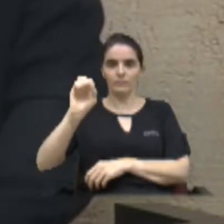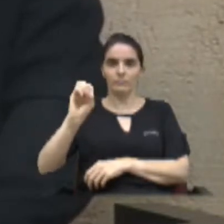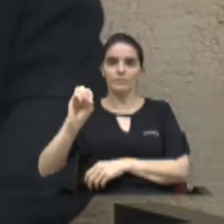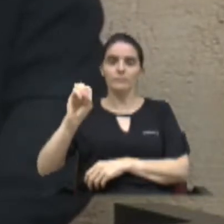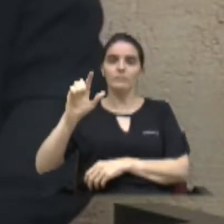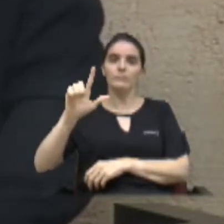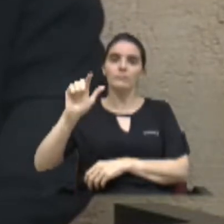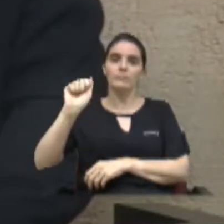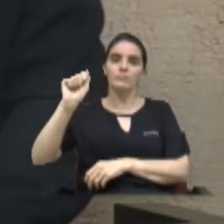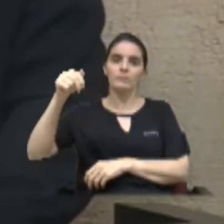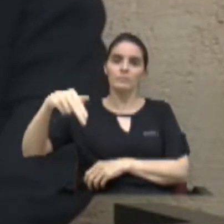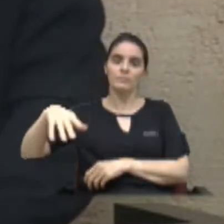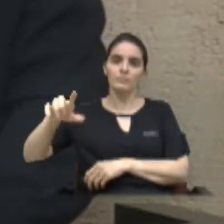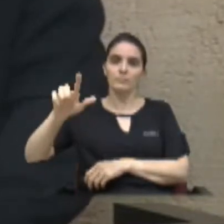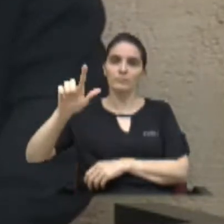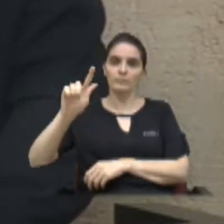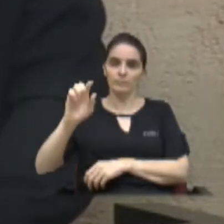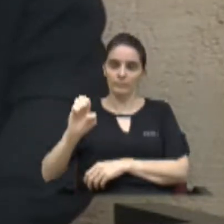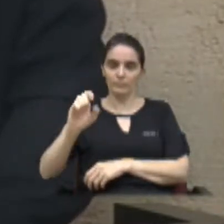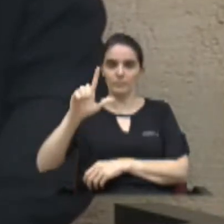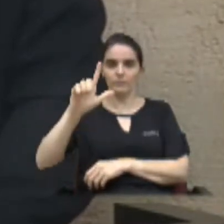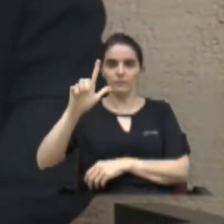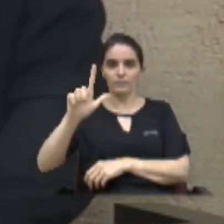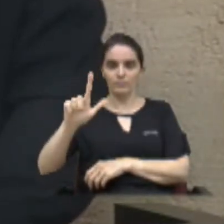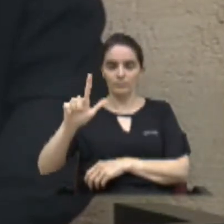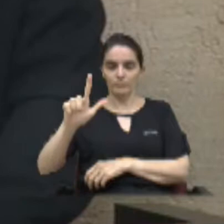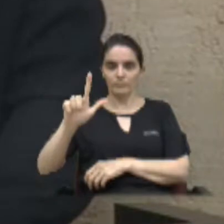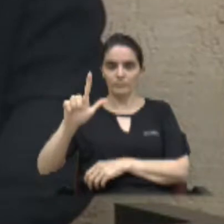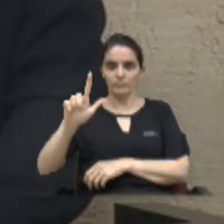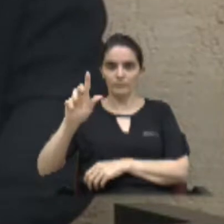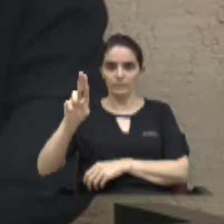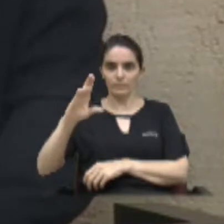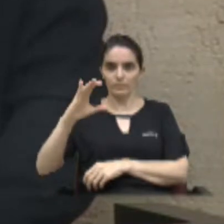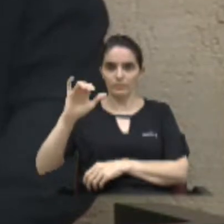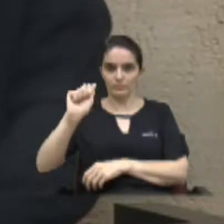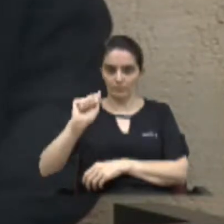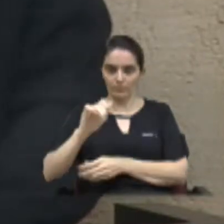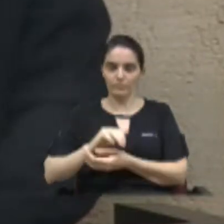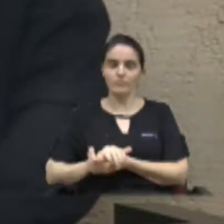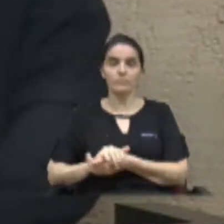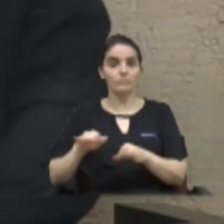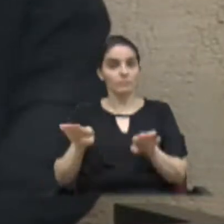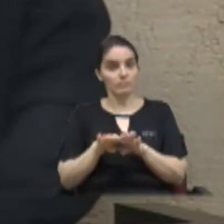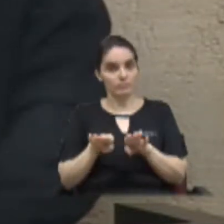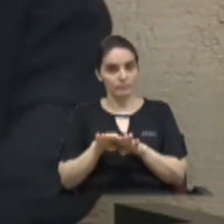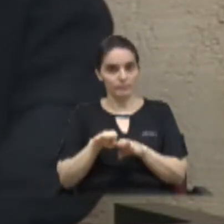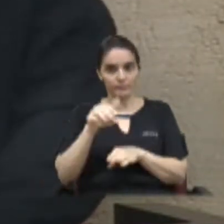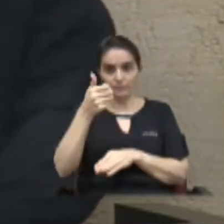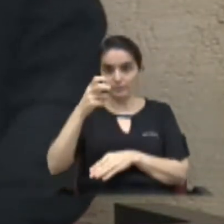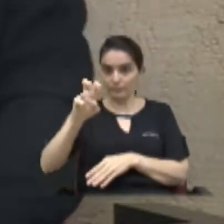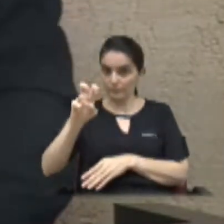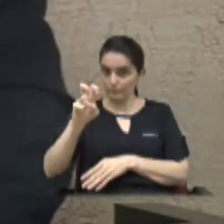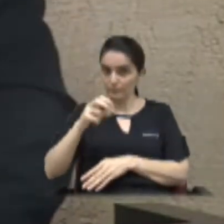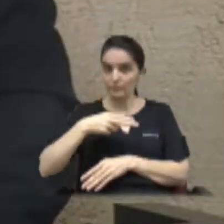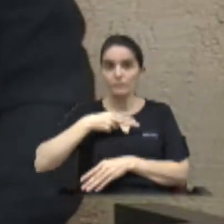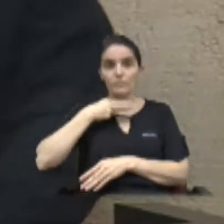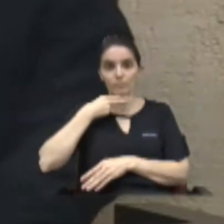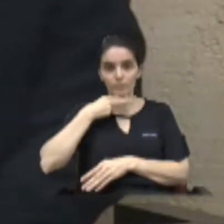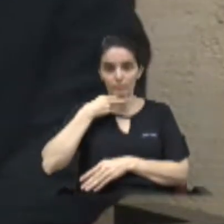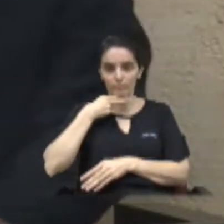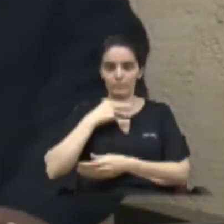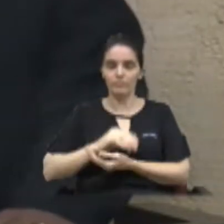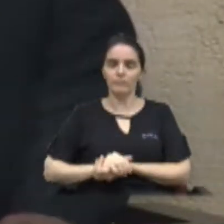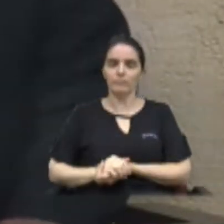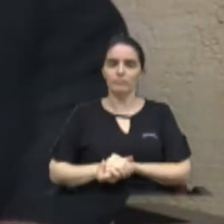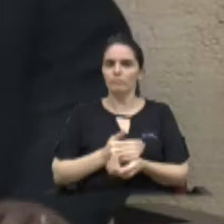Rogério Eduardo Firmino e Gráucia Catarina Firmino Siqueira. Além de 15 netos, quando